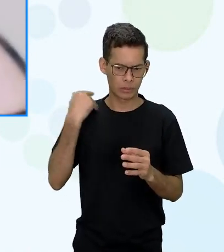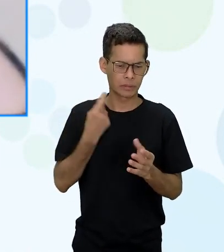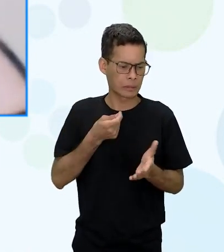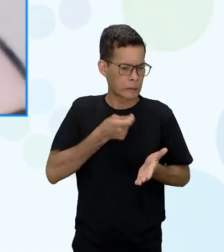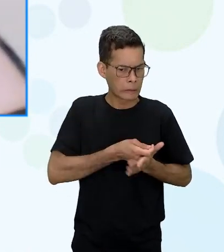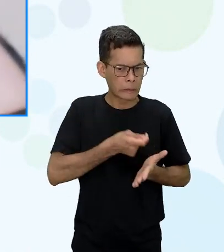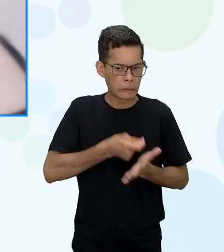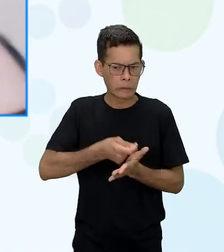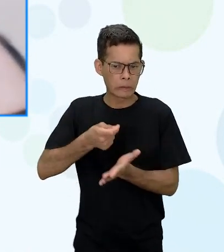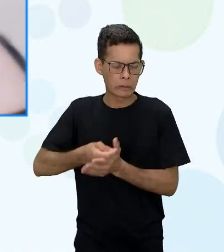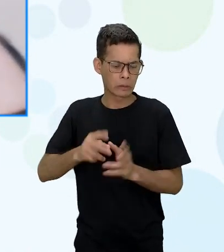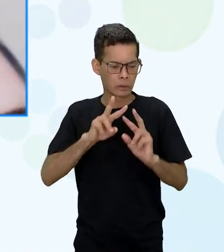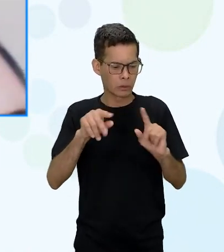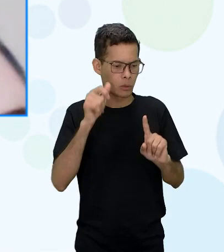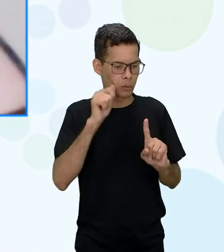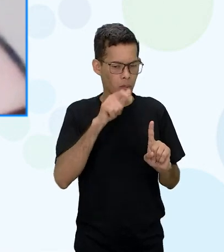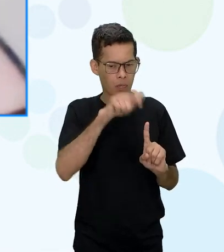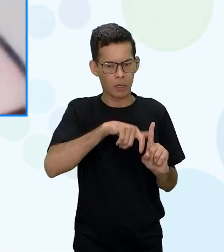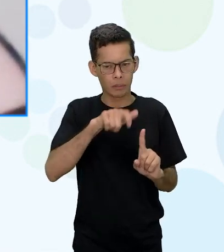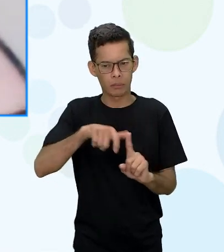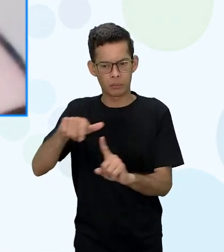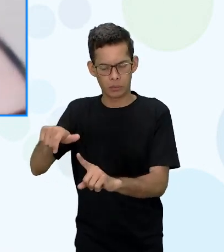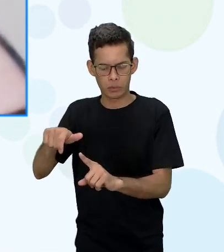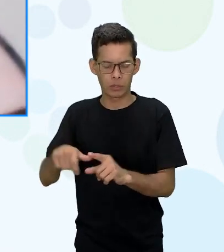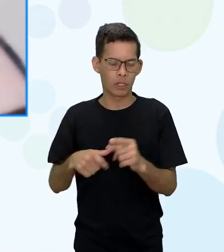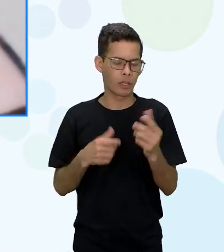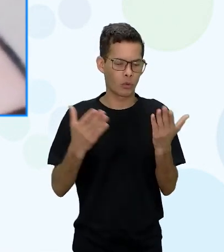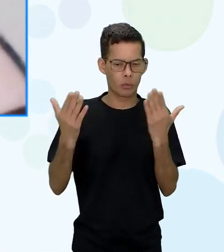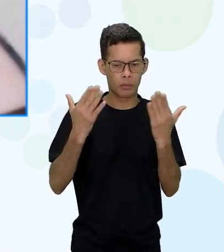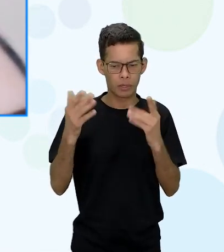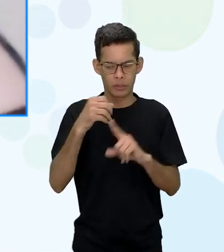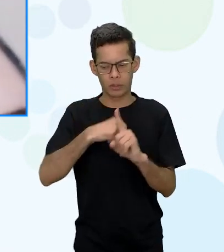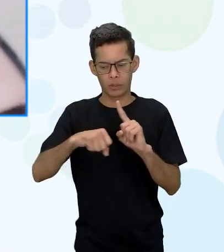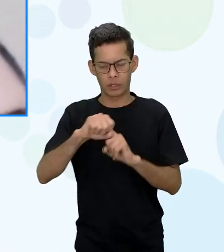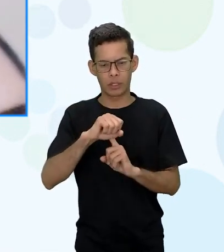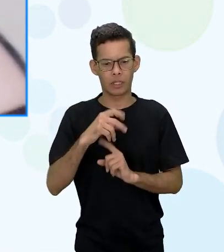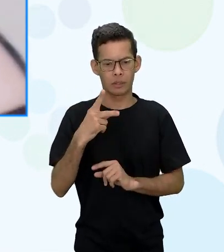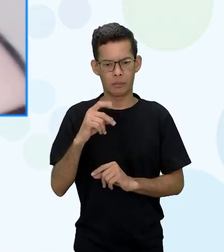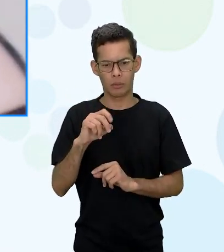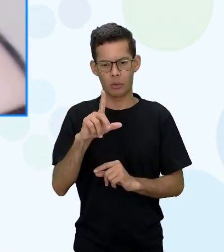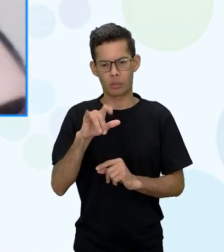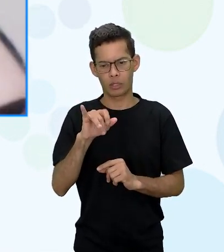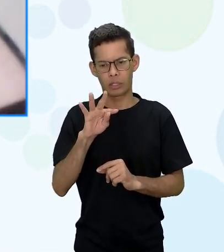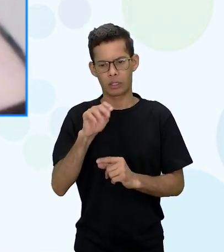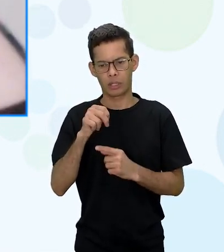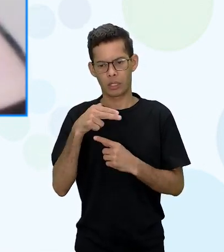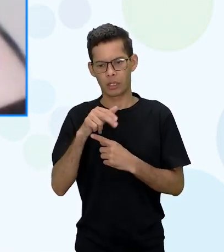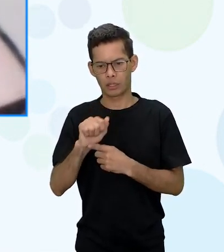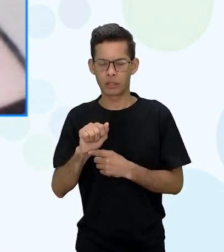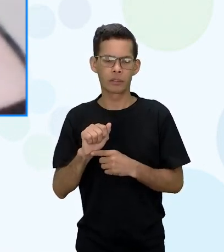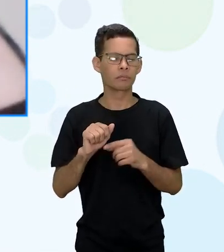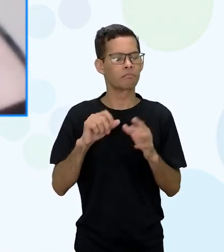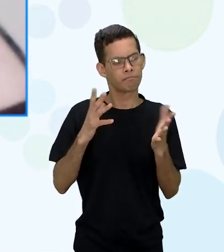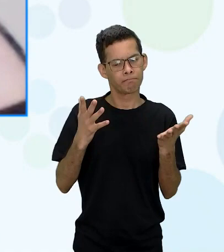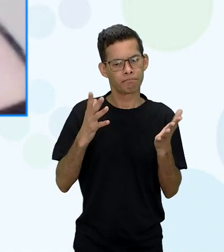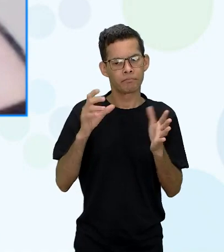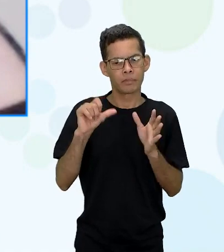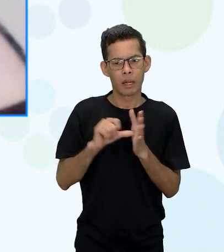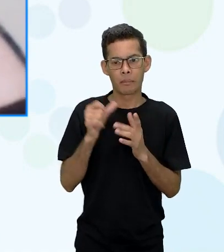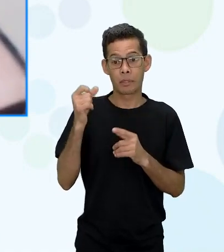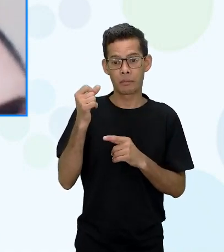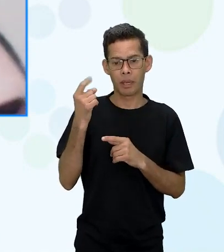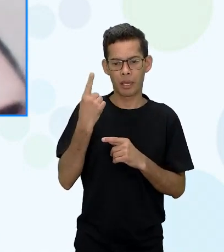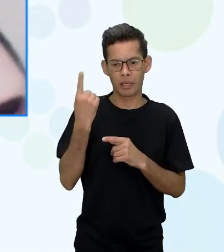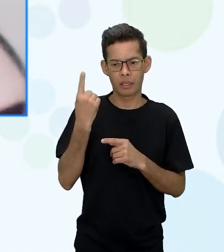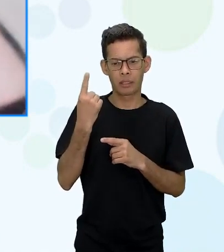relação a mulher em relação a sociedade puritana ela existia muito tanto é que a primeira né bruxa